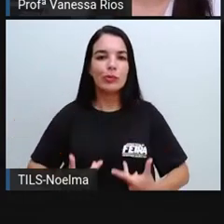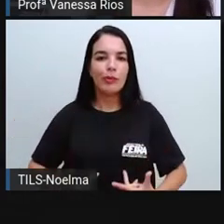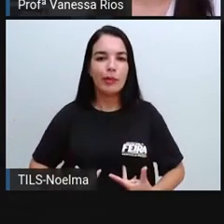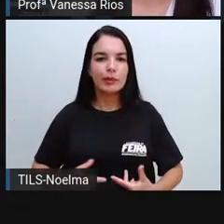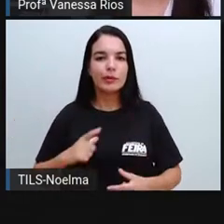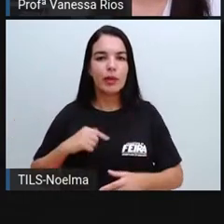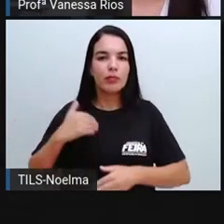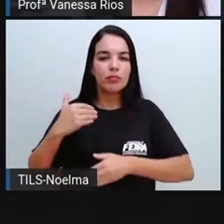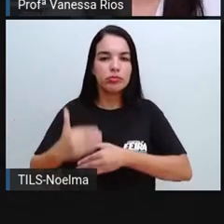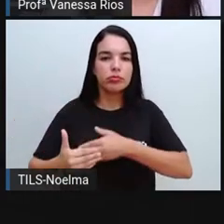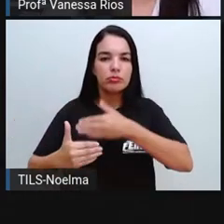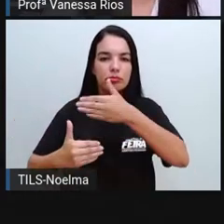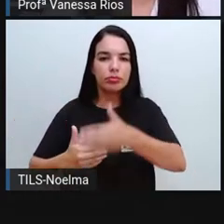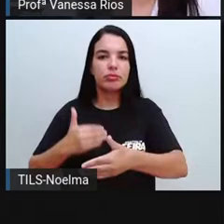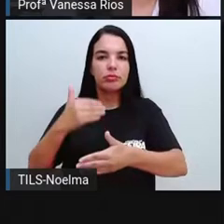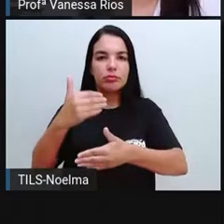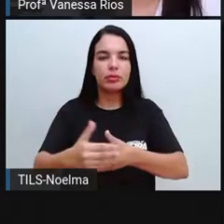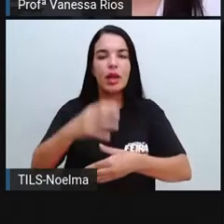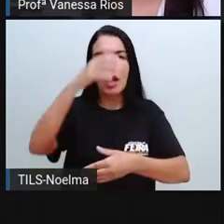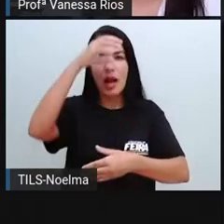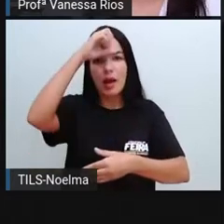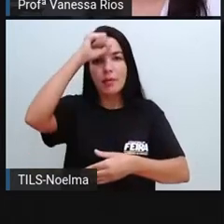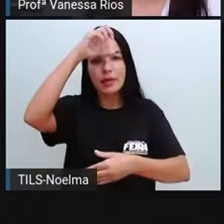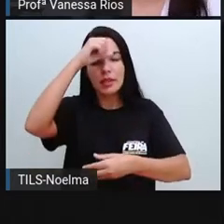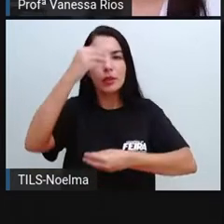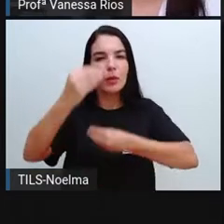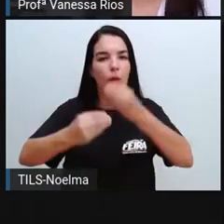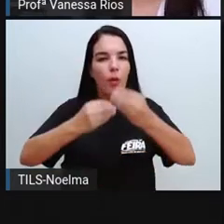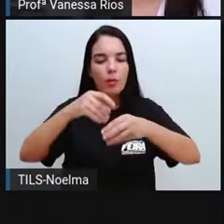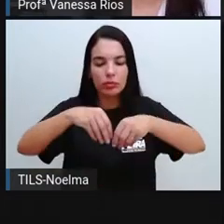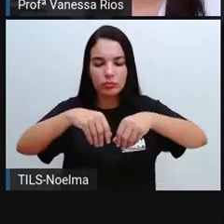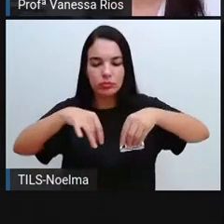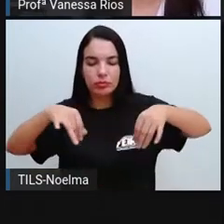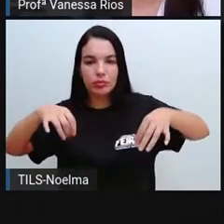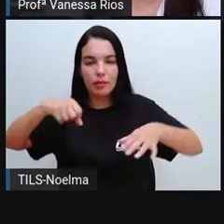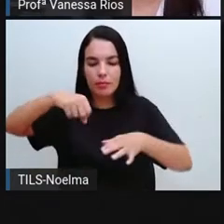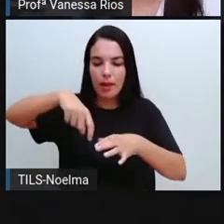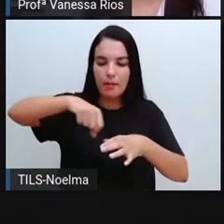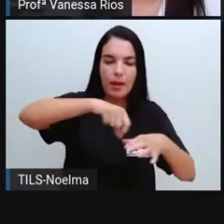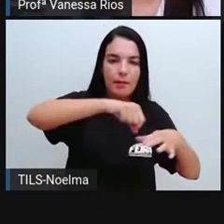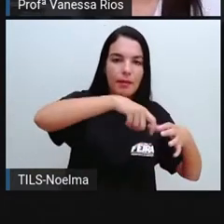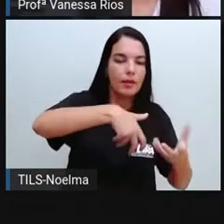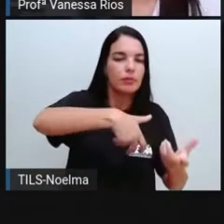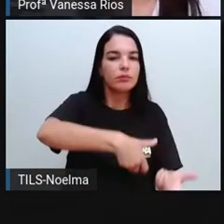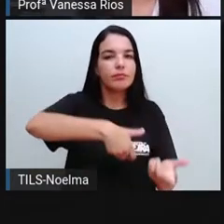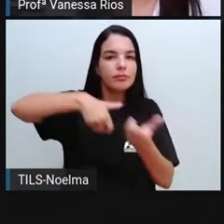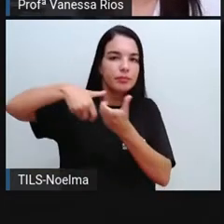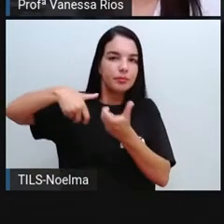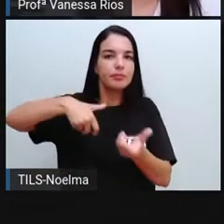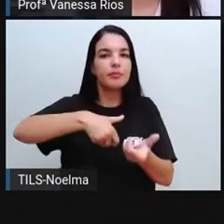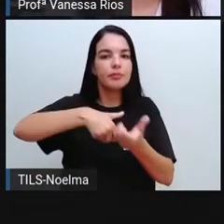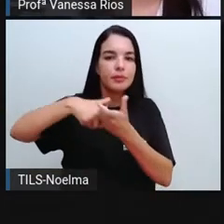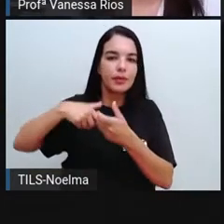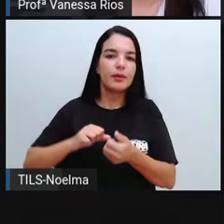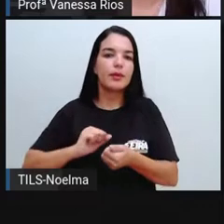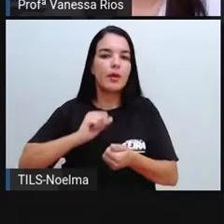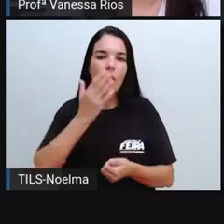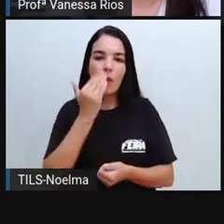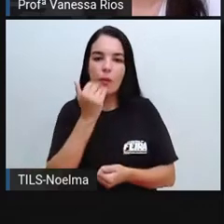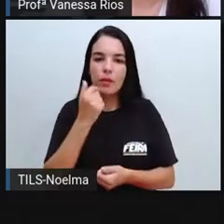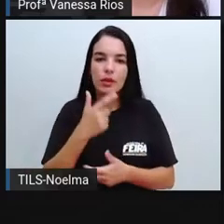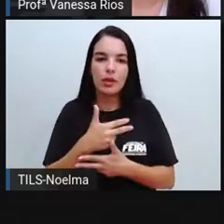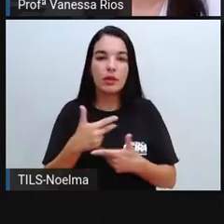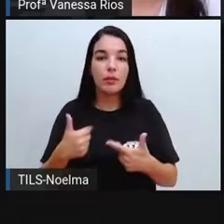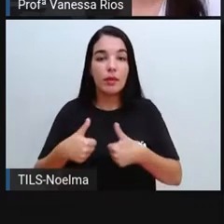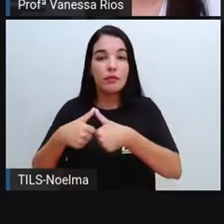gradualmente foram aprendendo a cultivar cereais, tubérculos e assim puderam fixar-se em um